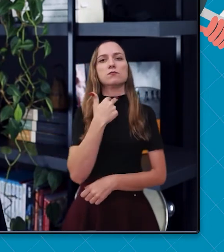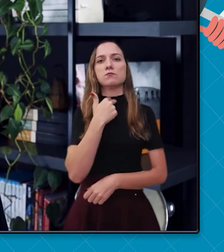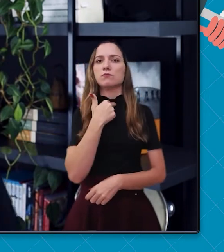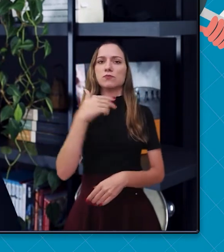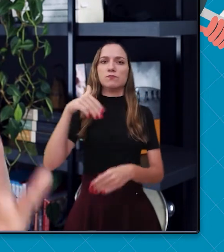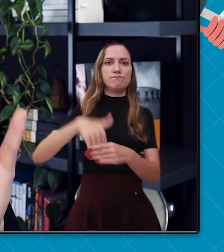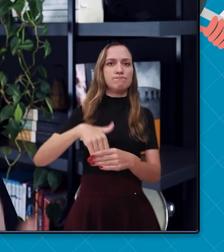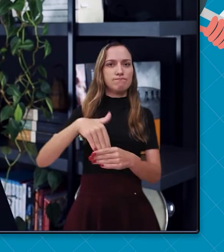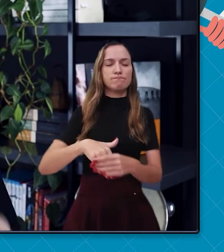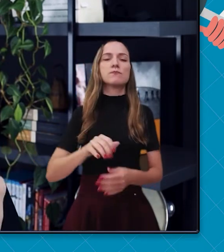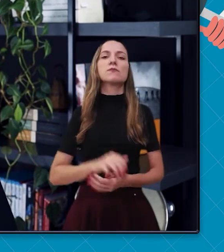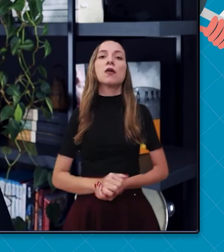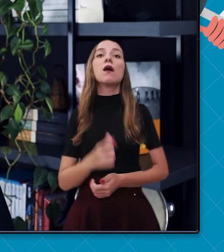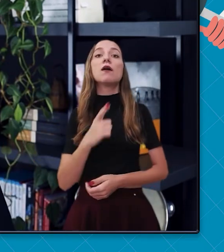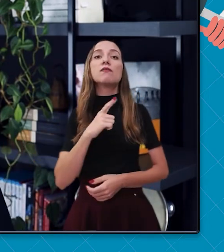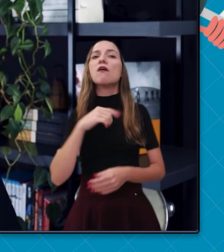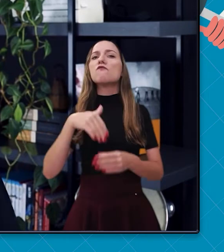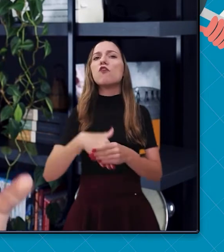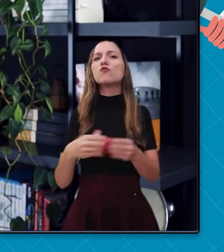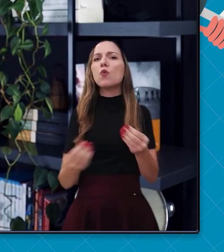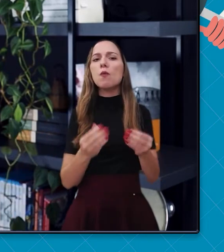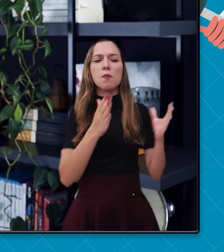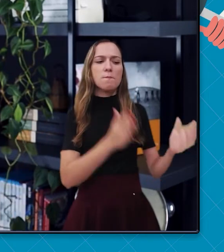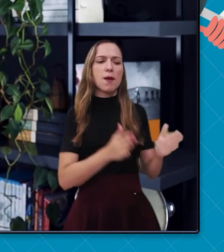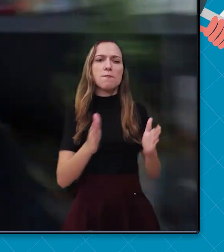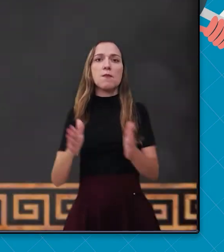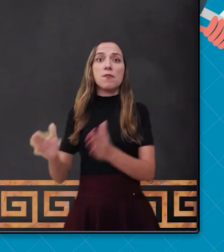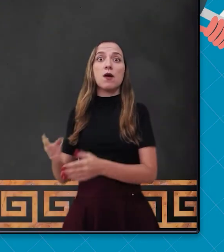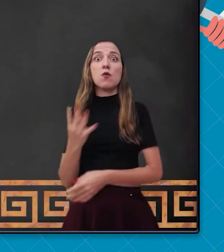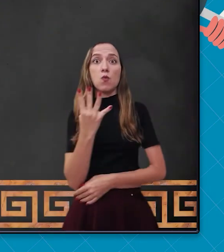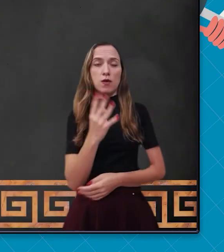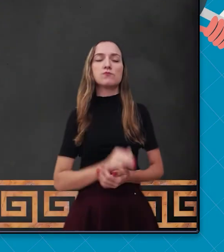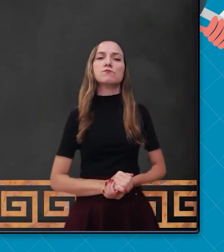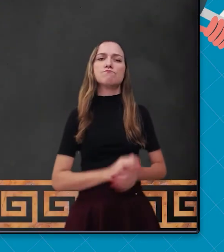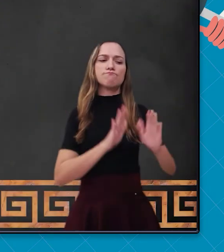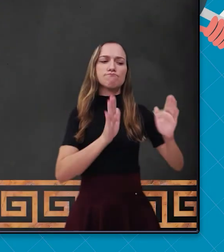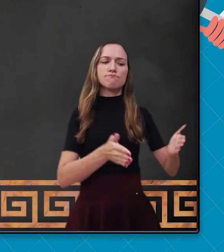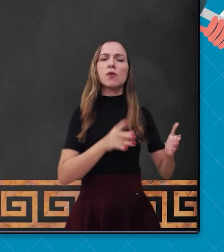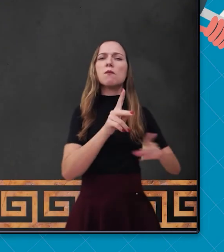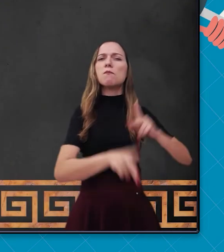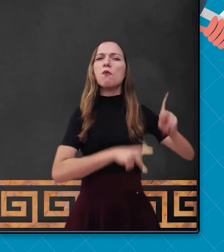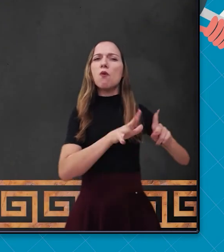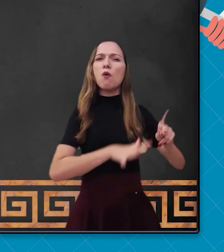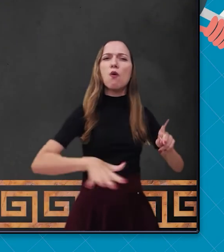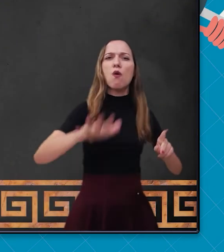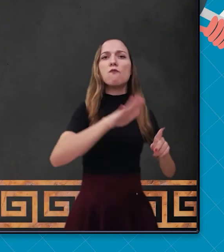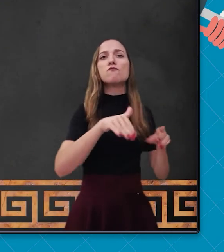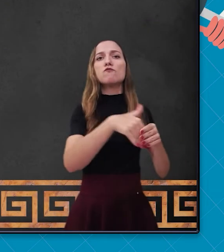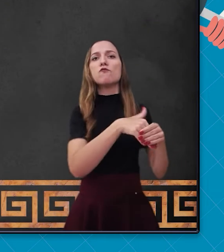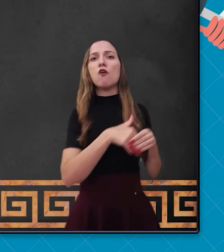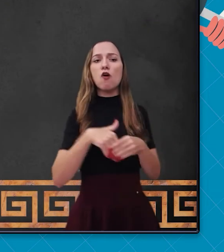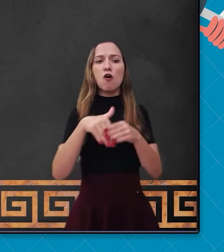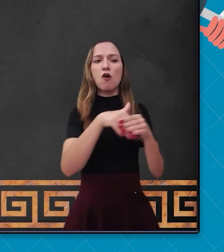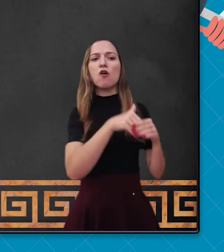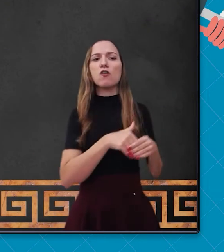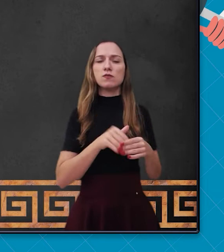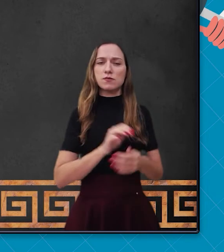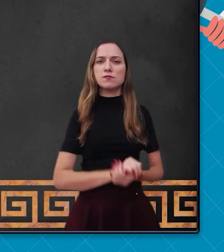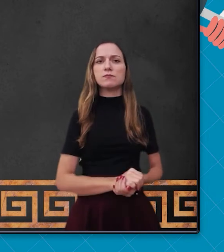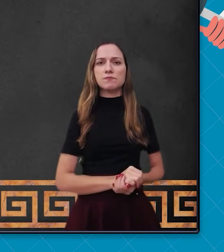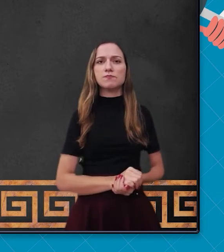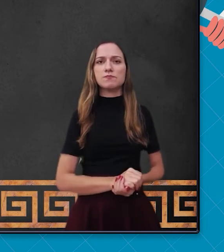ocorria em 4 graus e funcionava assim. Os cidadãos da província votavam em outros eleitores,